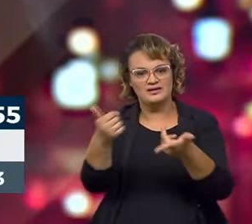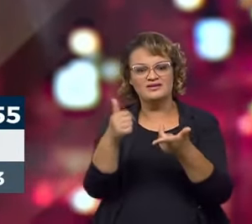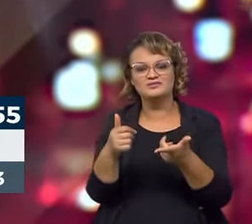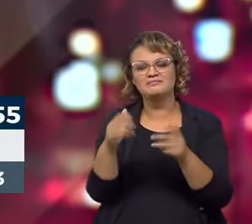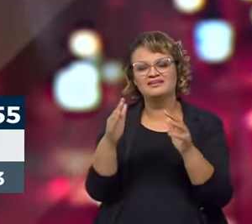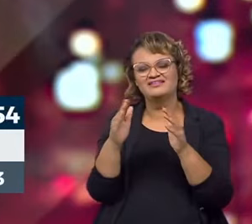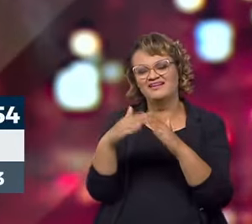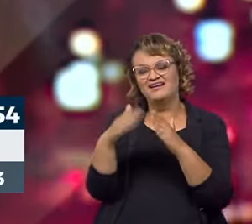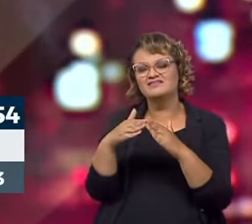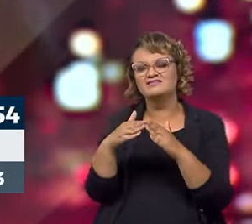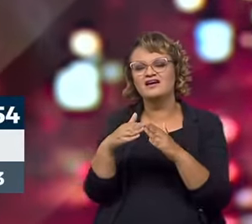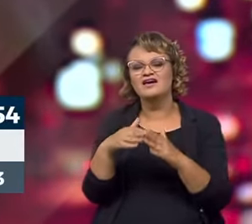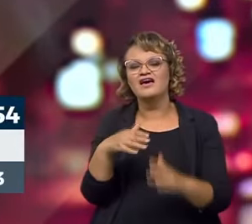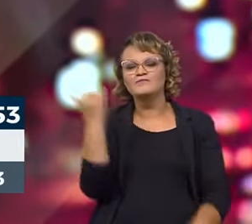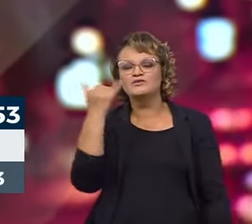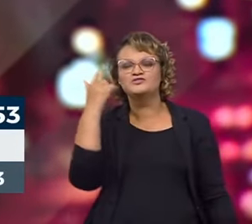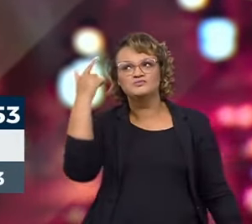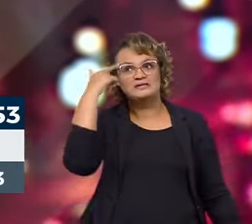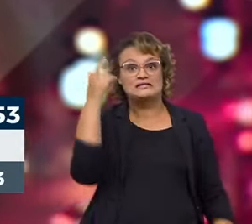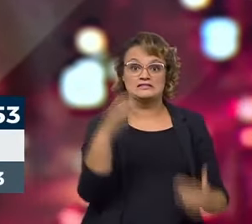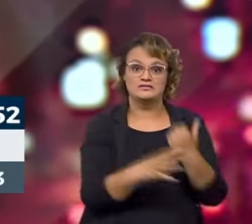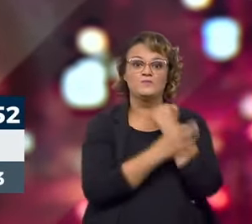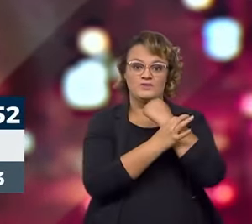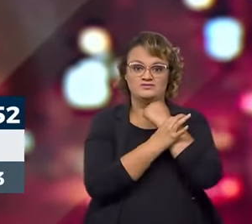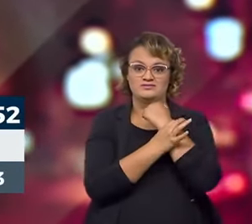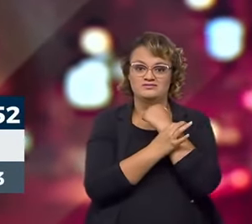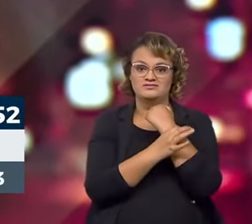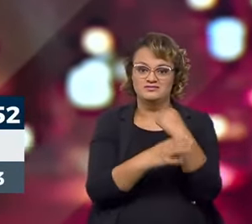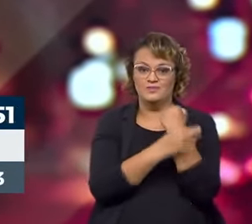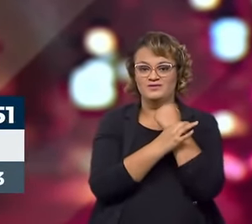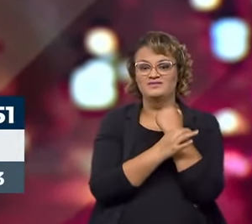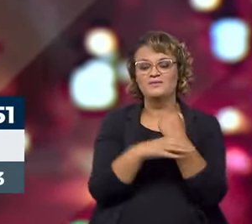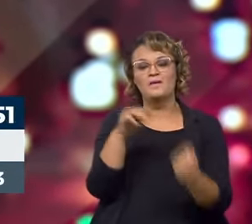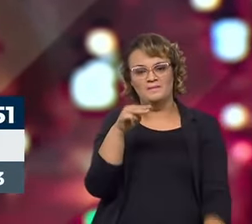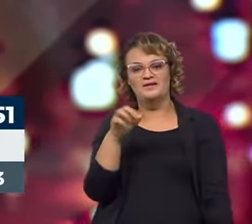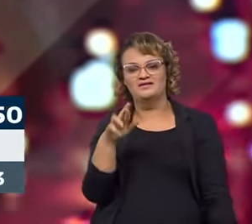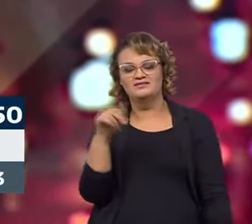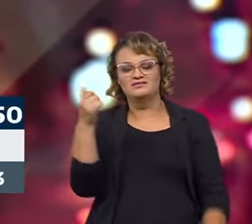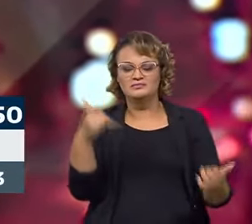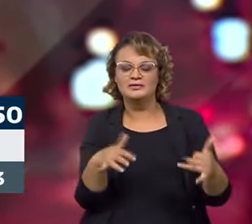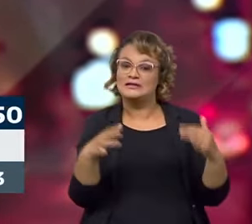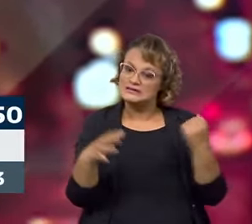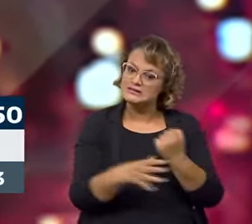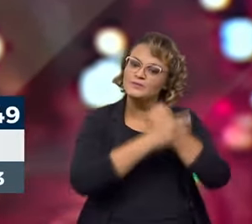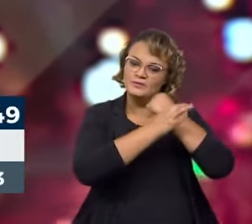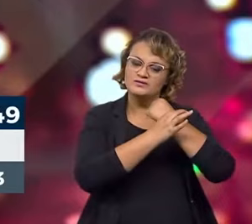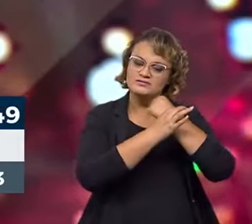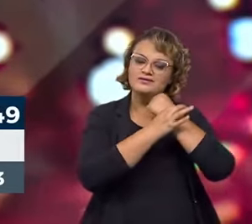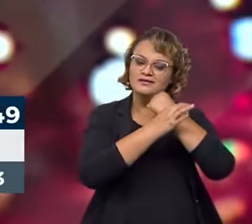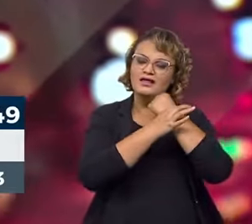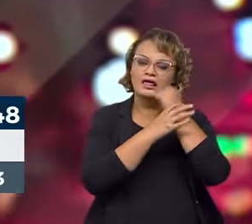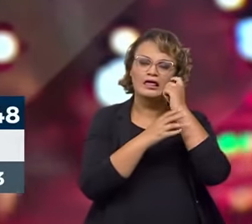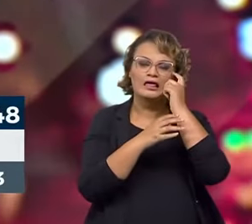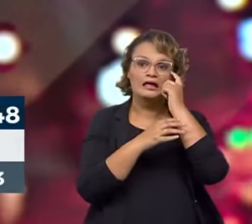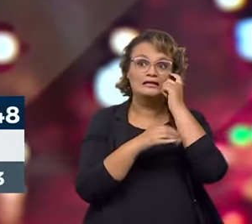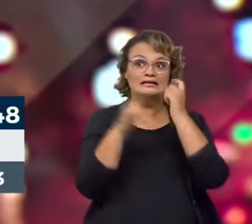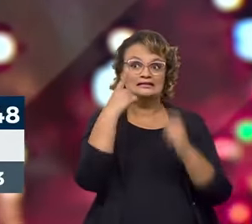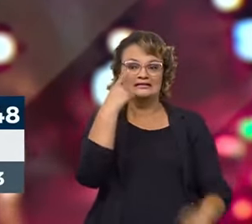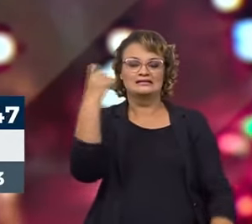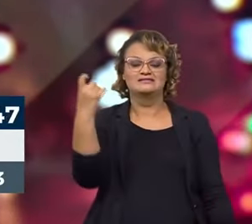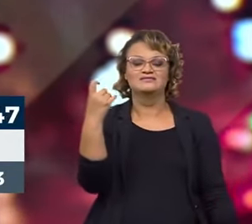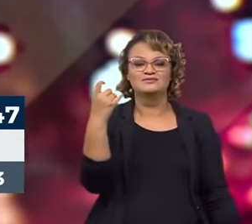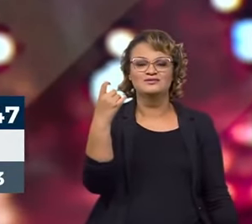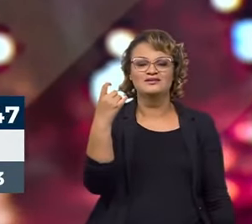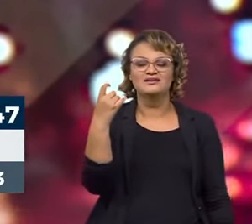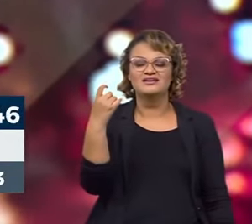em casa, eu acho interessante a gente falar da segurança, que é isso que a Marina falou. Você tem uma segurança naquele produto que você está comprando. E é interessante também